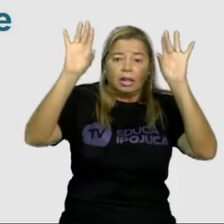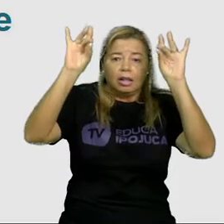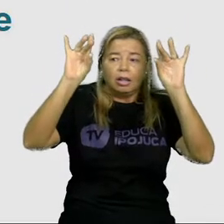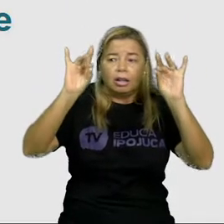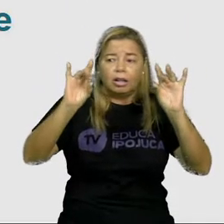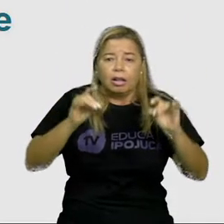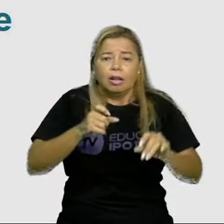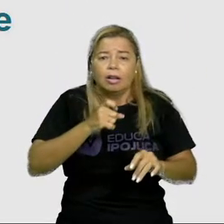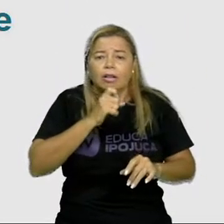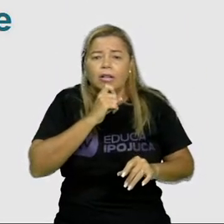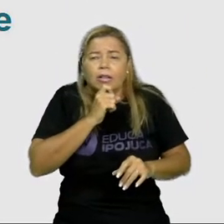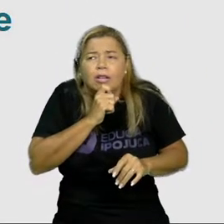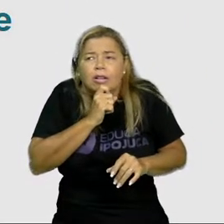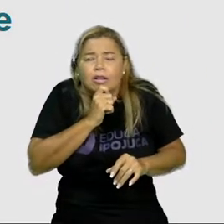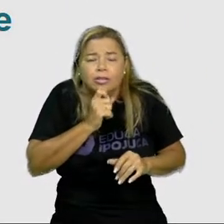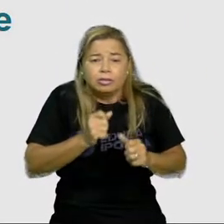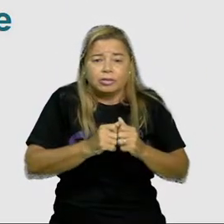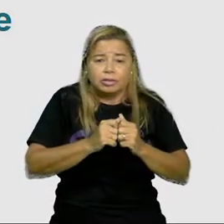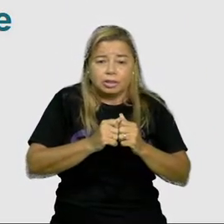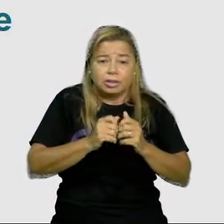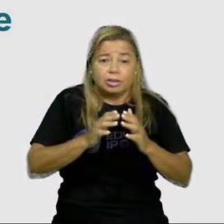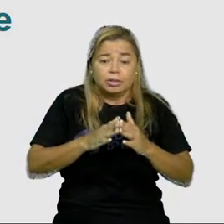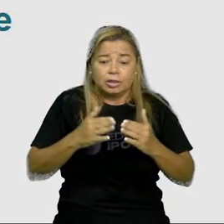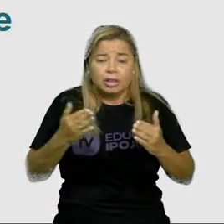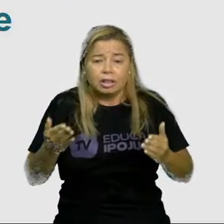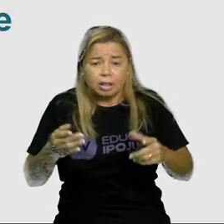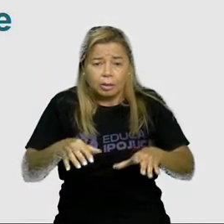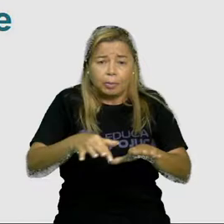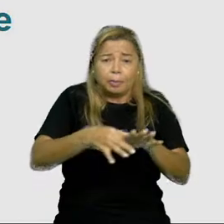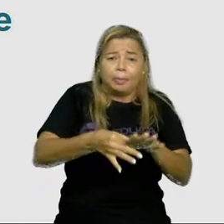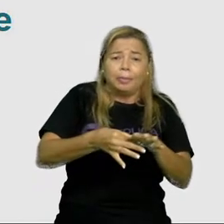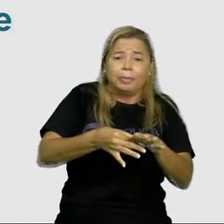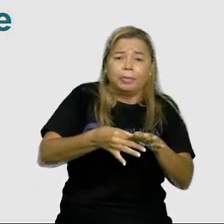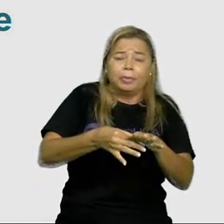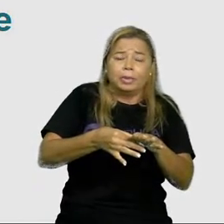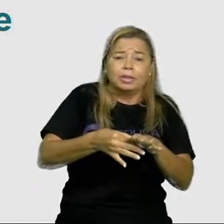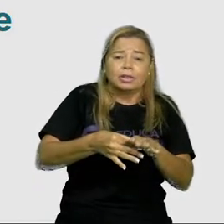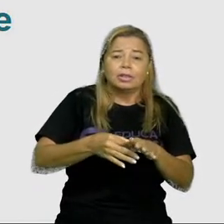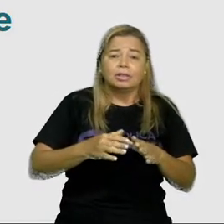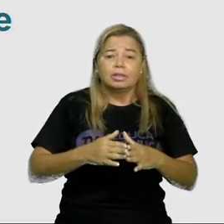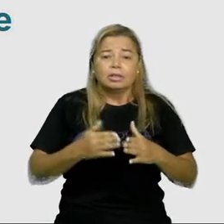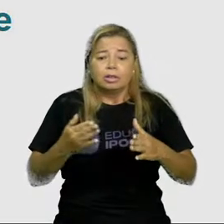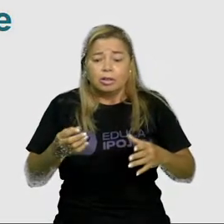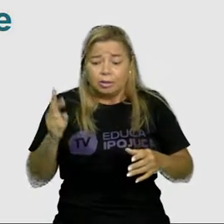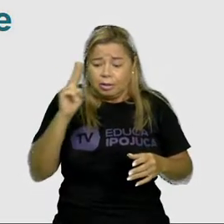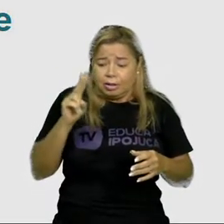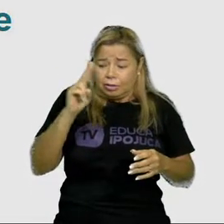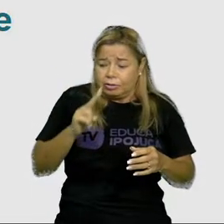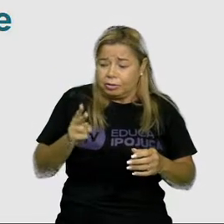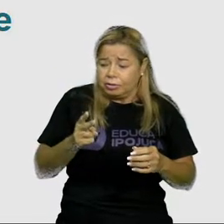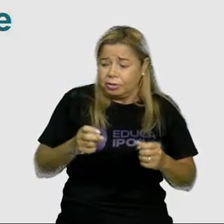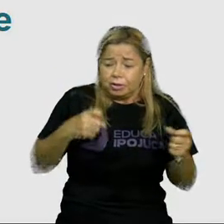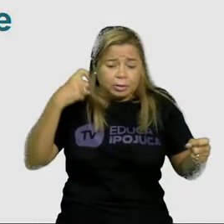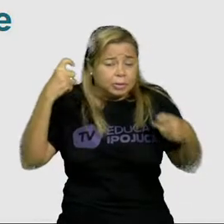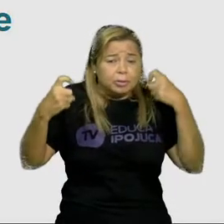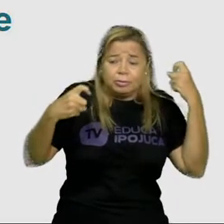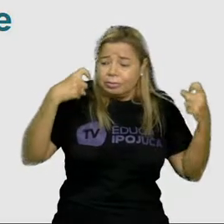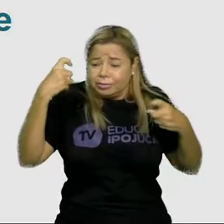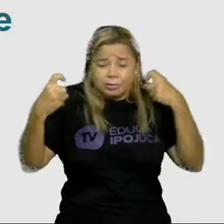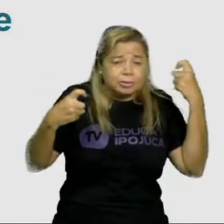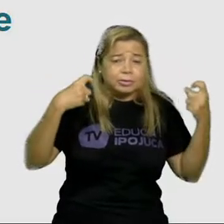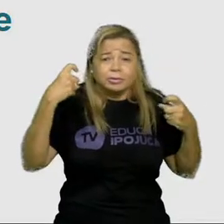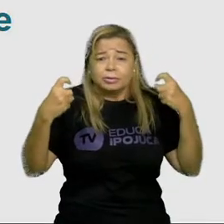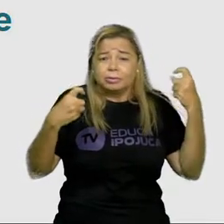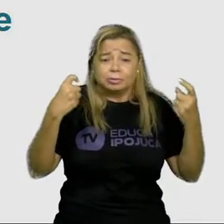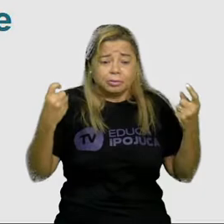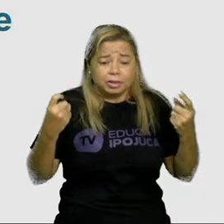pezinho, aflita, vendo que não podia livrar-se da neve e iria assim morrer de fome e